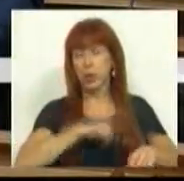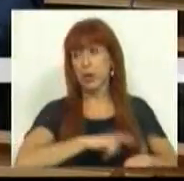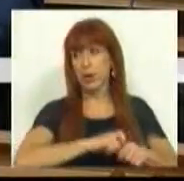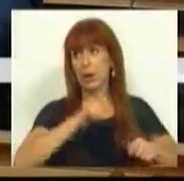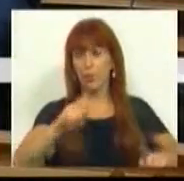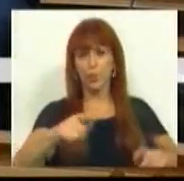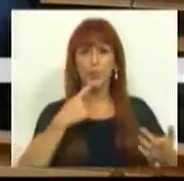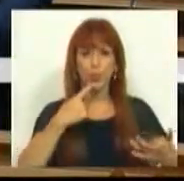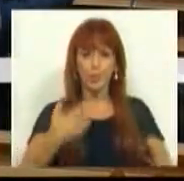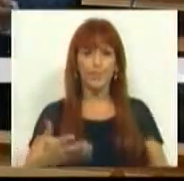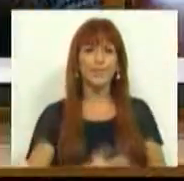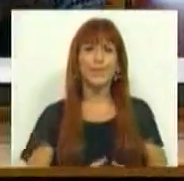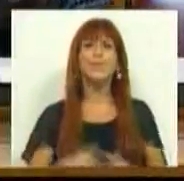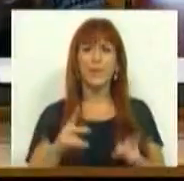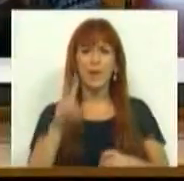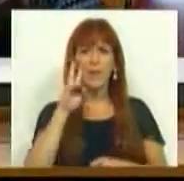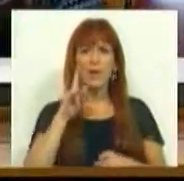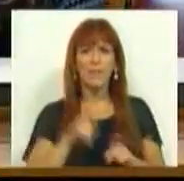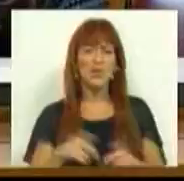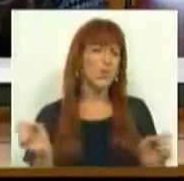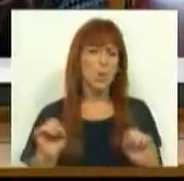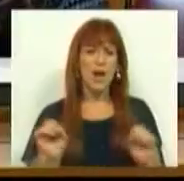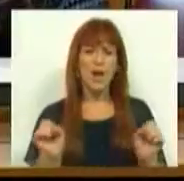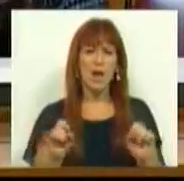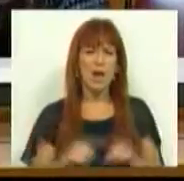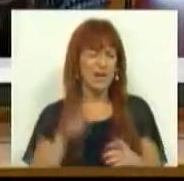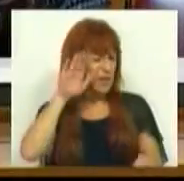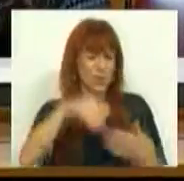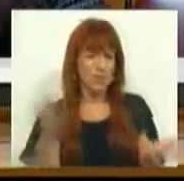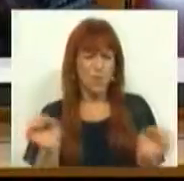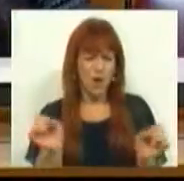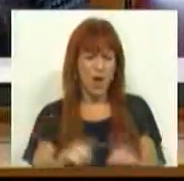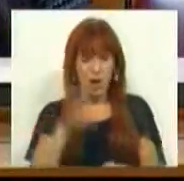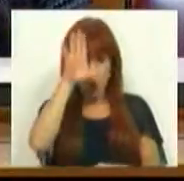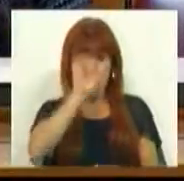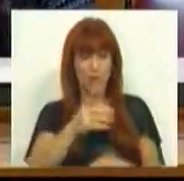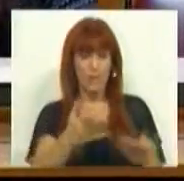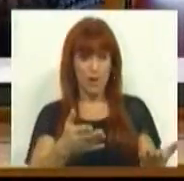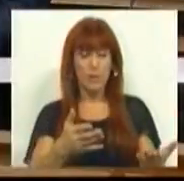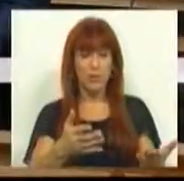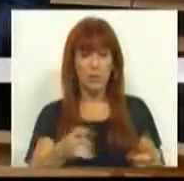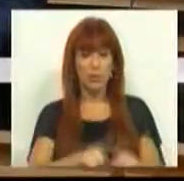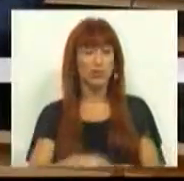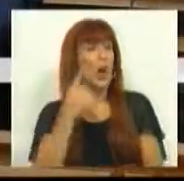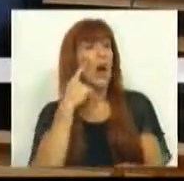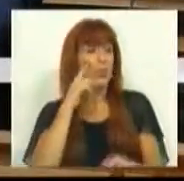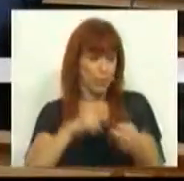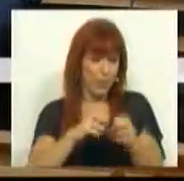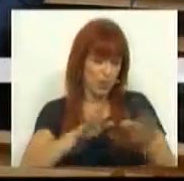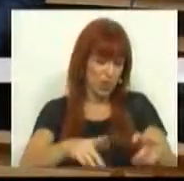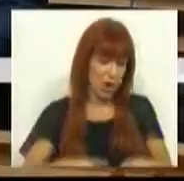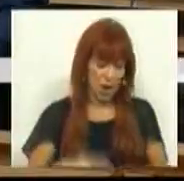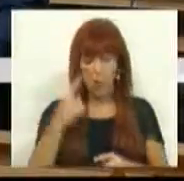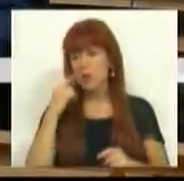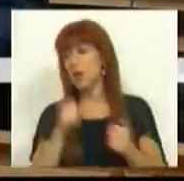Manifestamente muito tempo. E vamos ver, é que não há solução. E esse Governo que já conhecia o problema,